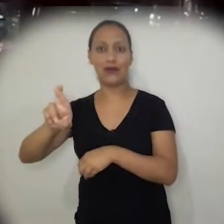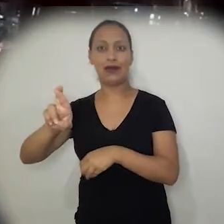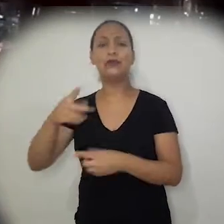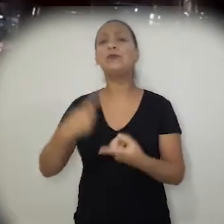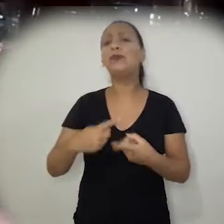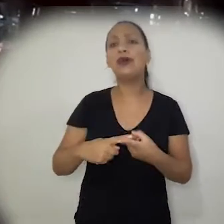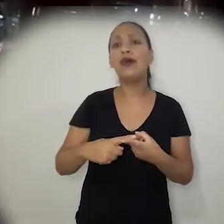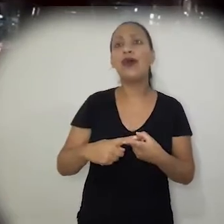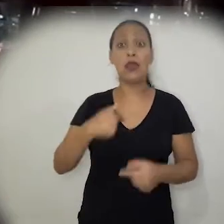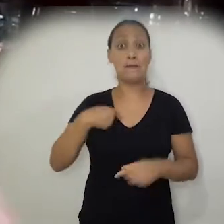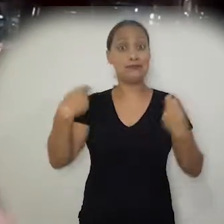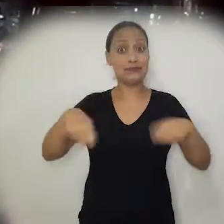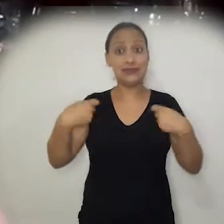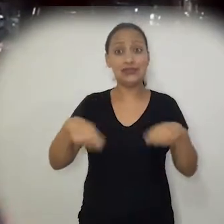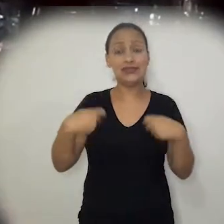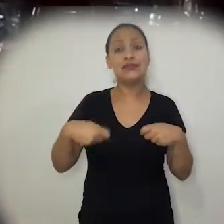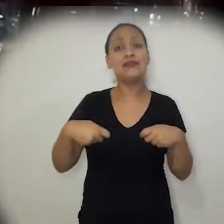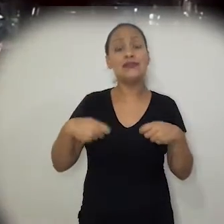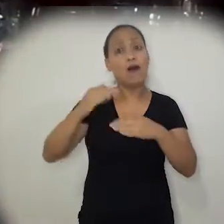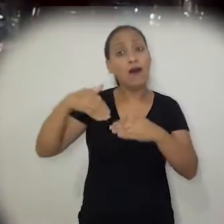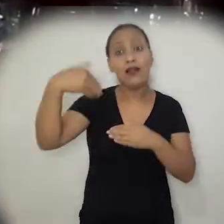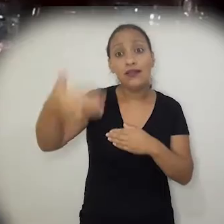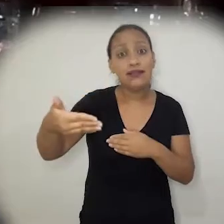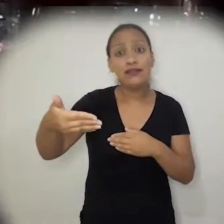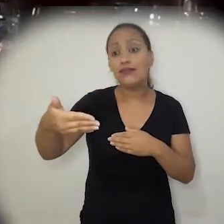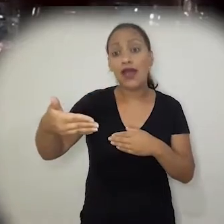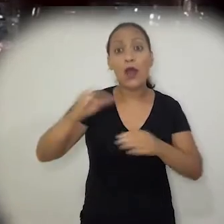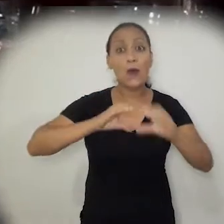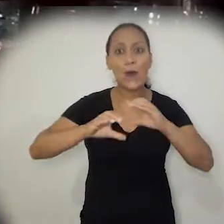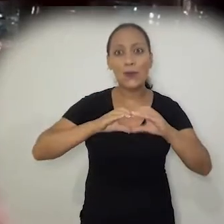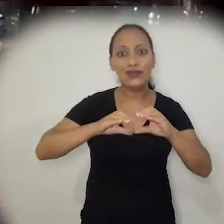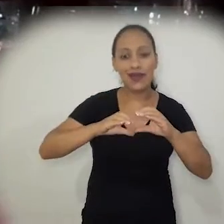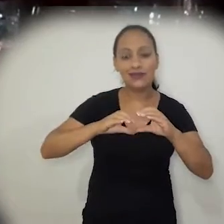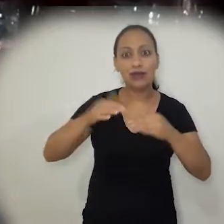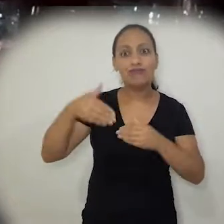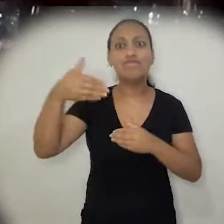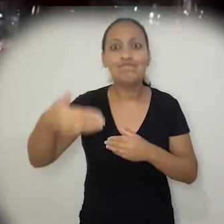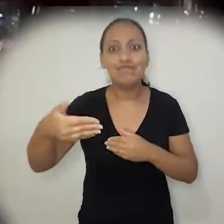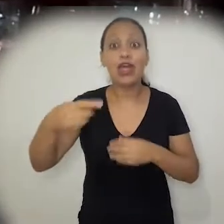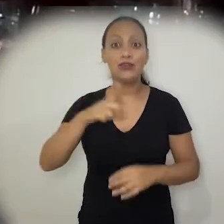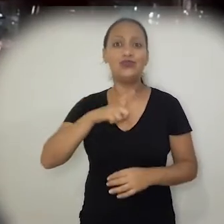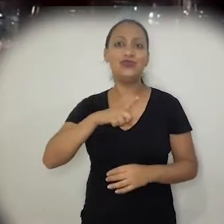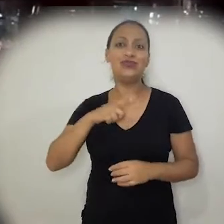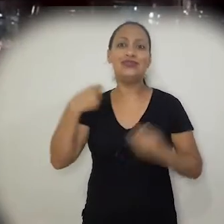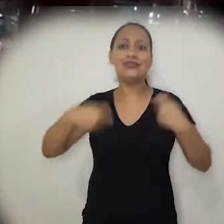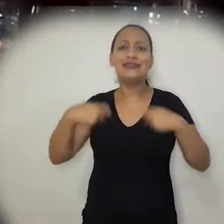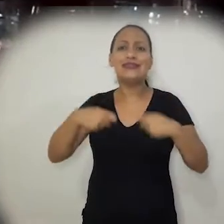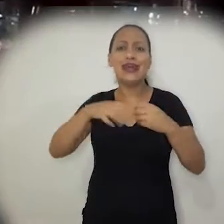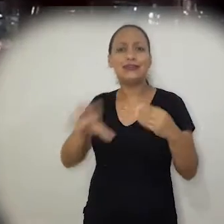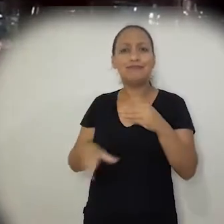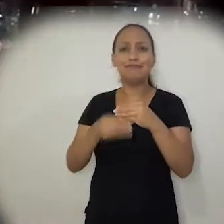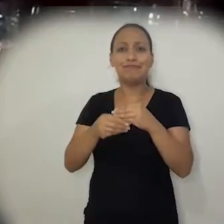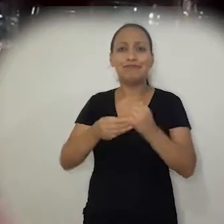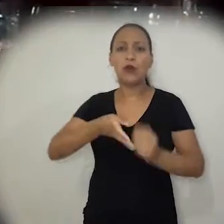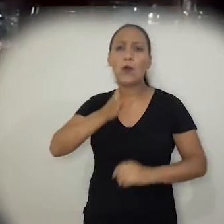porque eu precisava ir além da comunicação. Eu tinha essa necessidade de agregar o